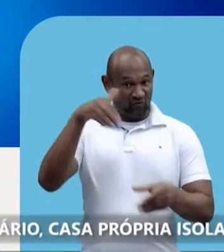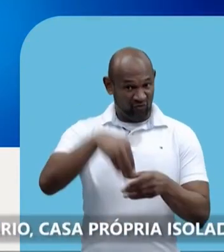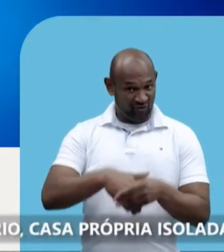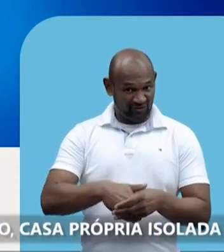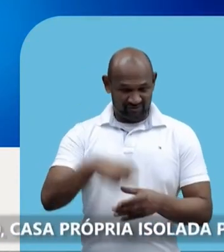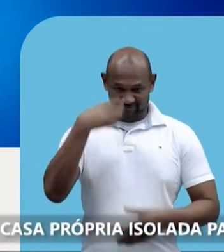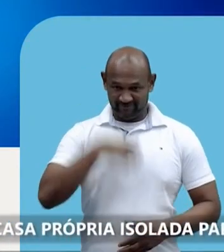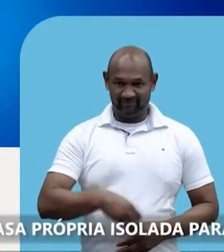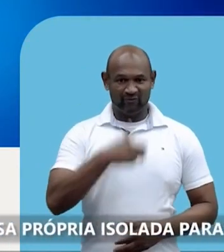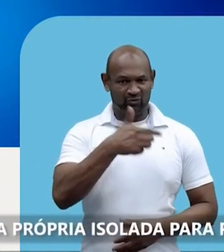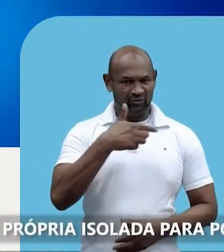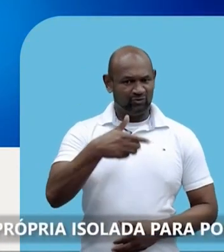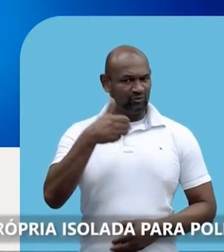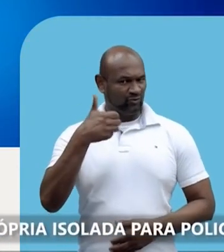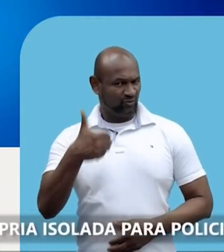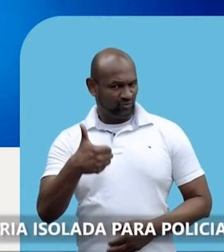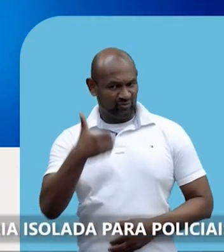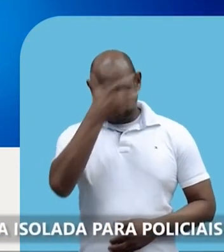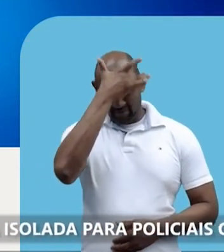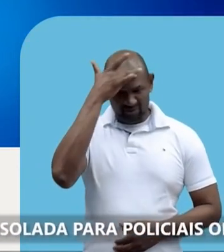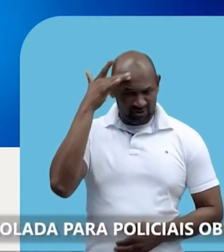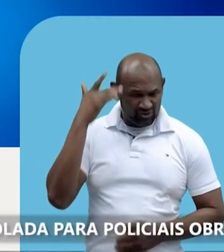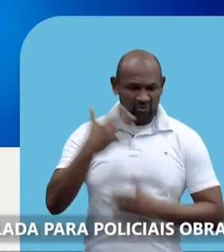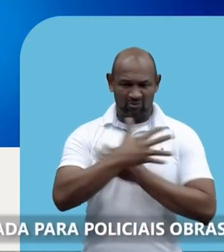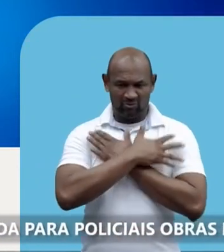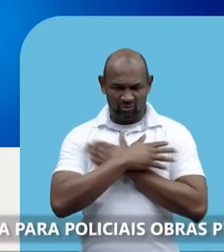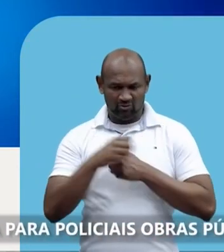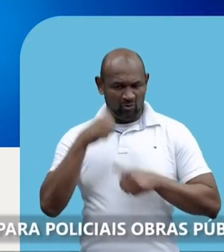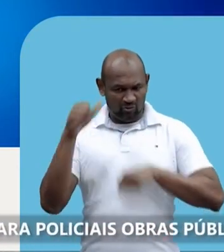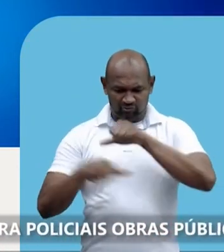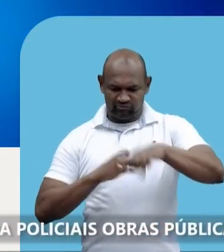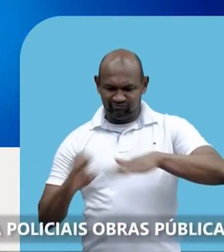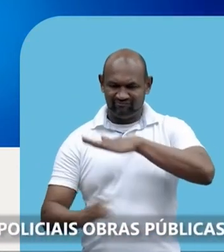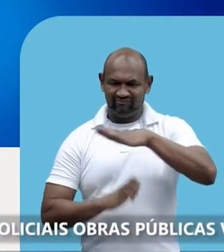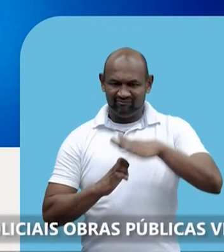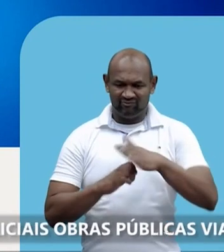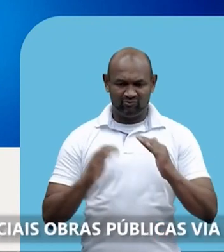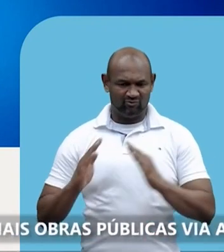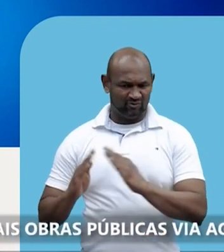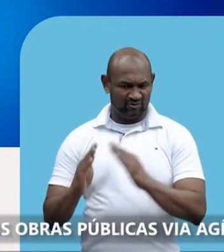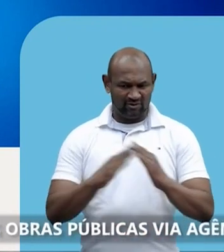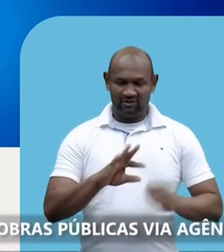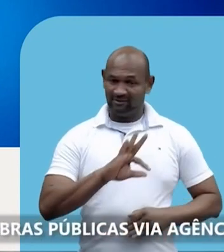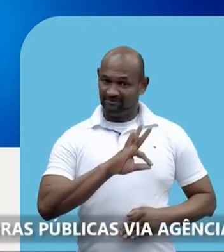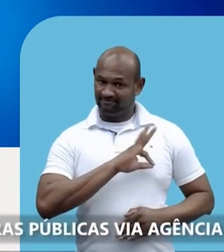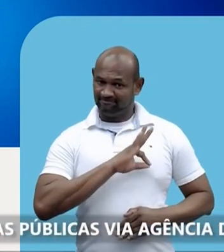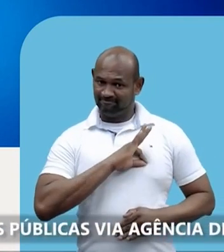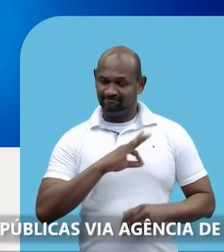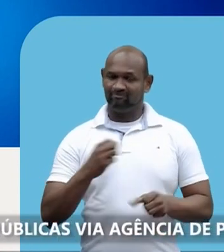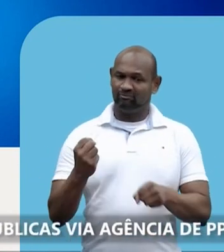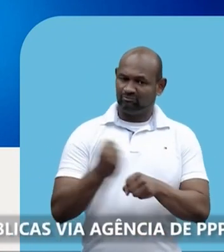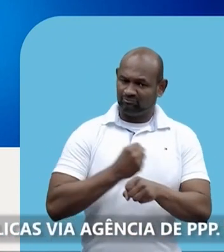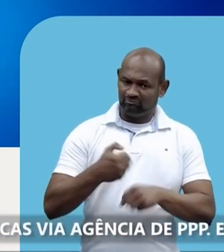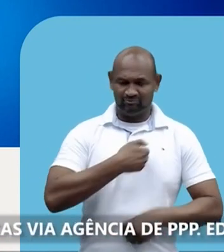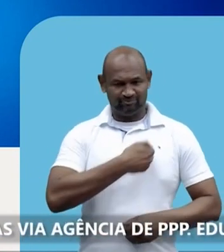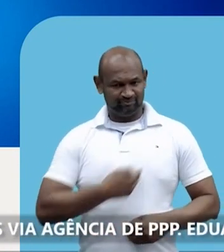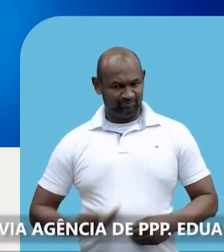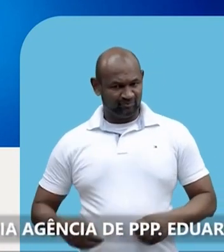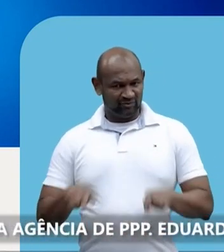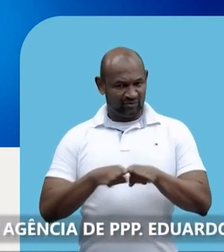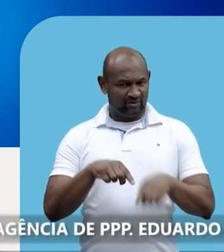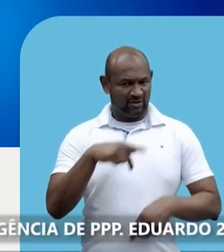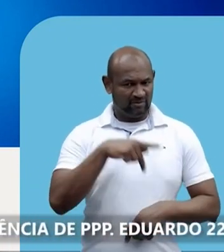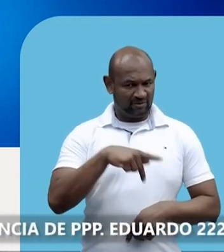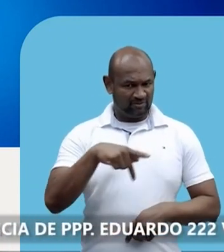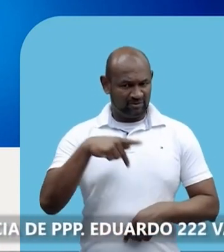Vote Tom Zé, 22221, para desempregado virar microempresário, casa própria isolada para policiais, obras públicas via agência de